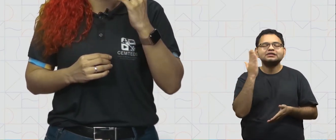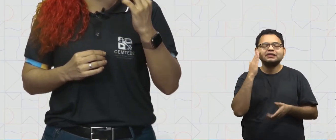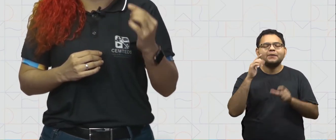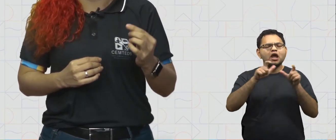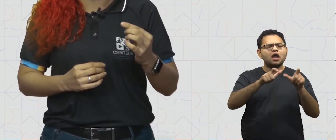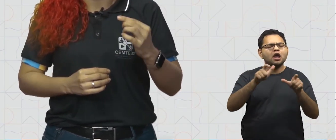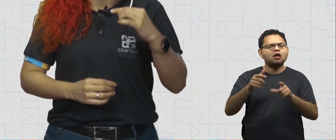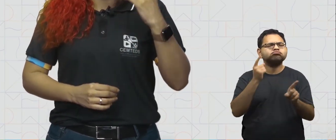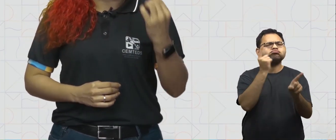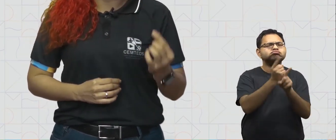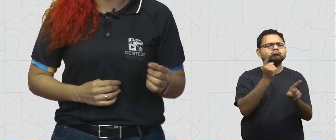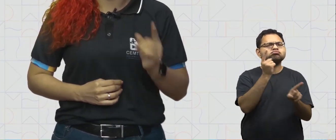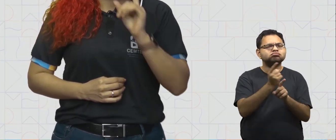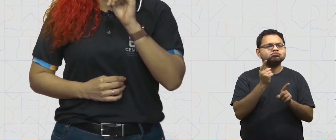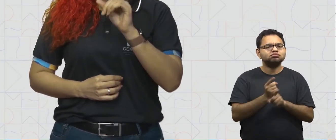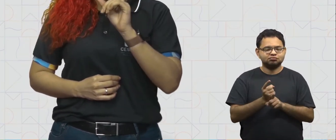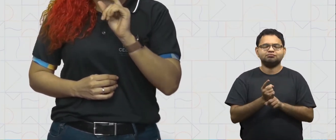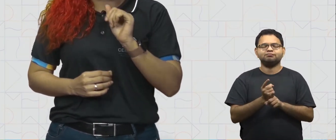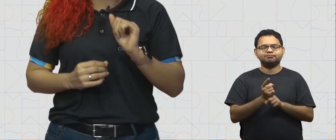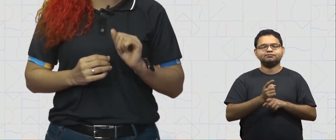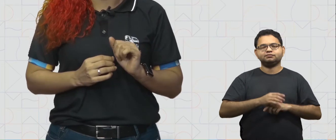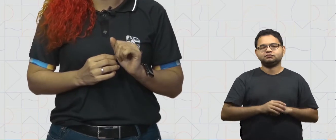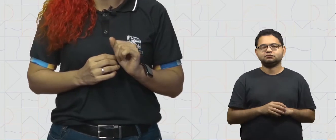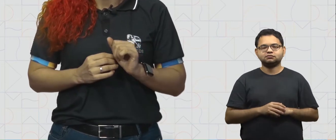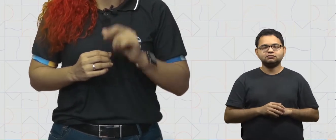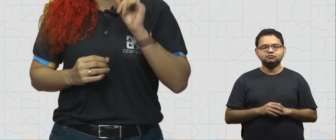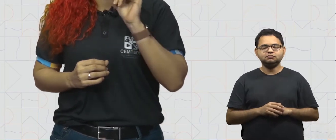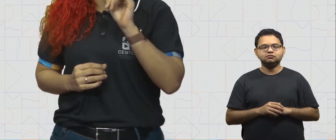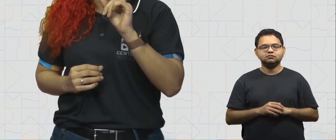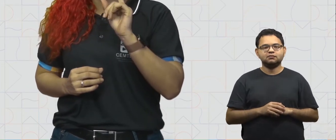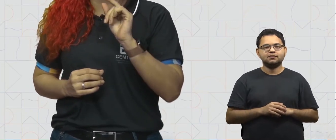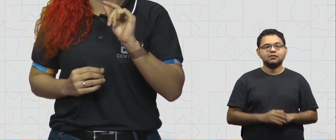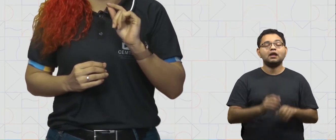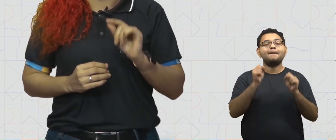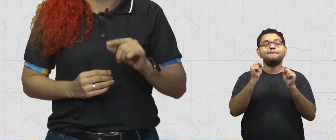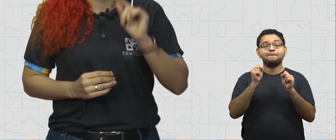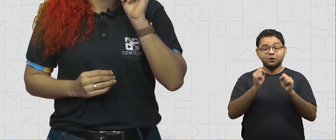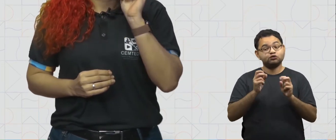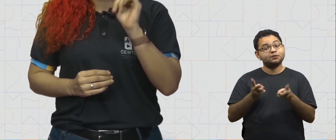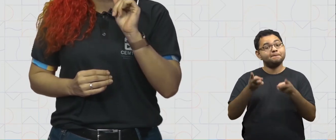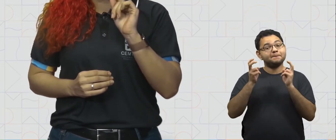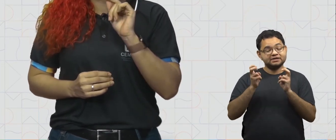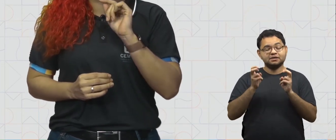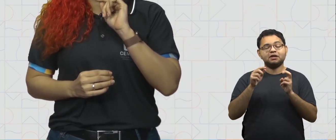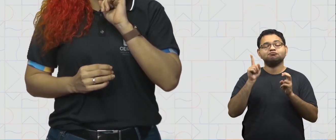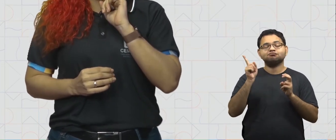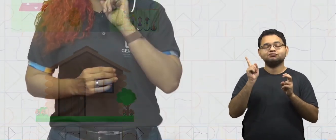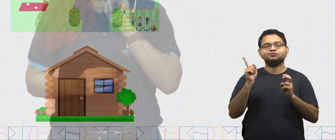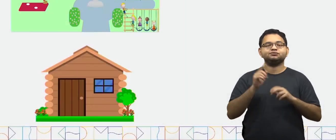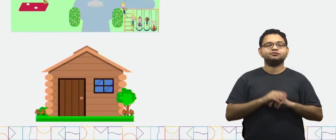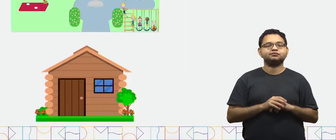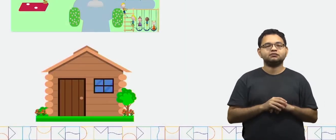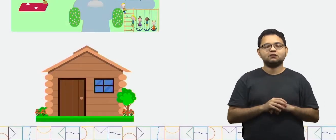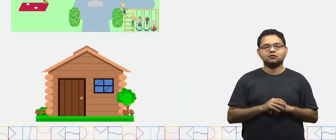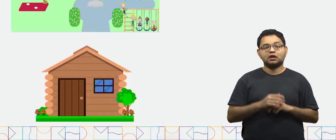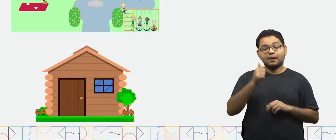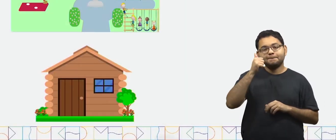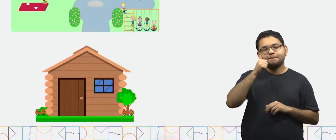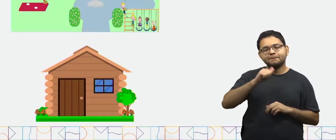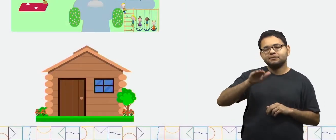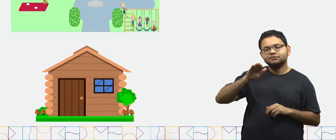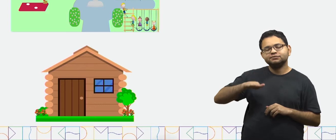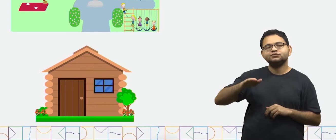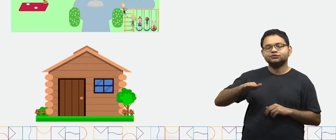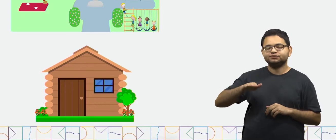localizarmos coisas em um espaço. Podemos observar isso nessa planta. Érica mora